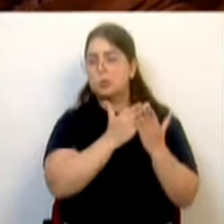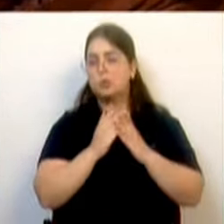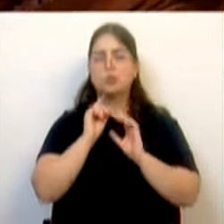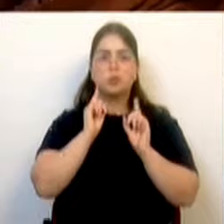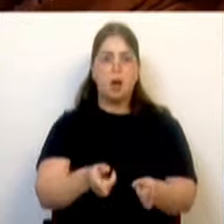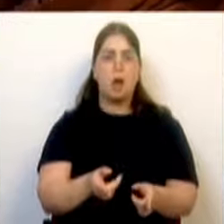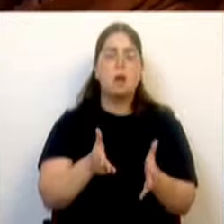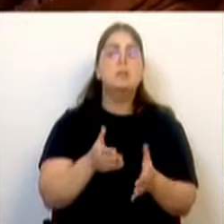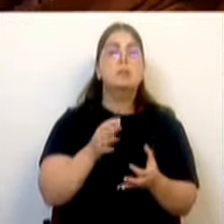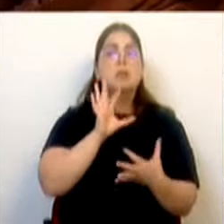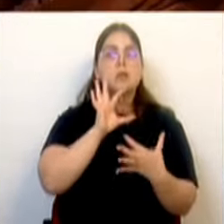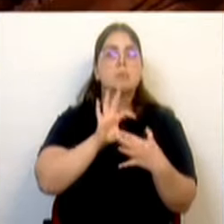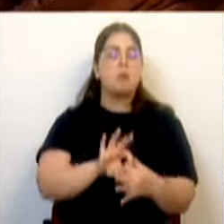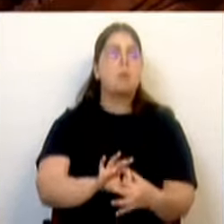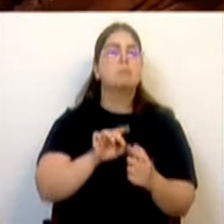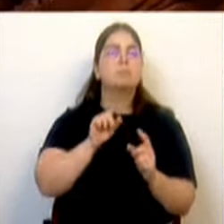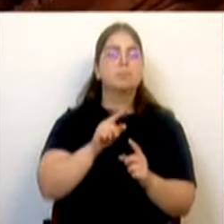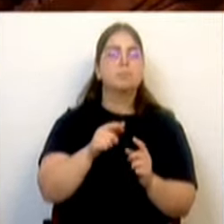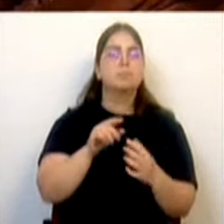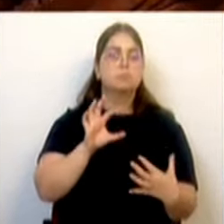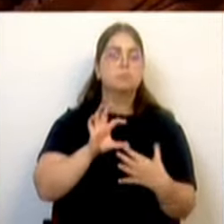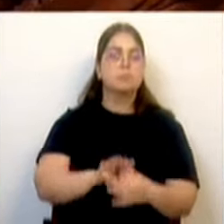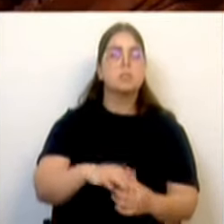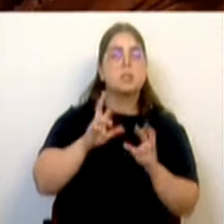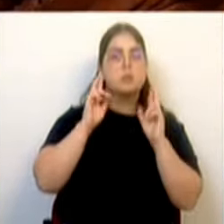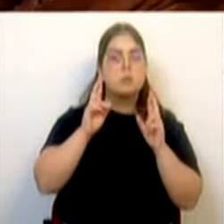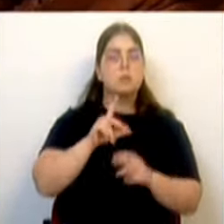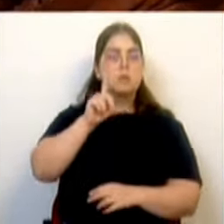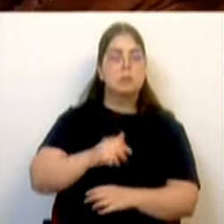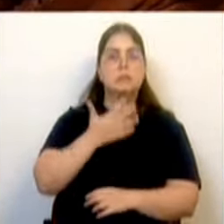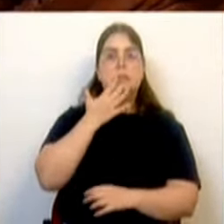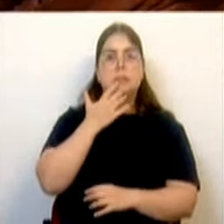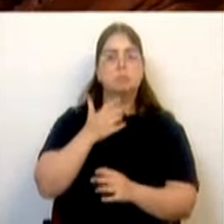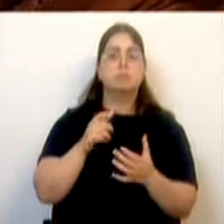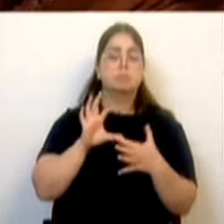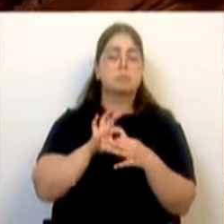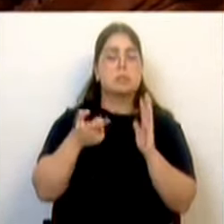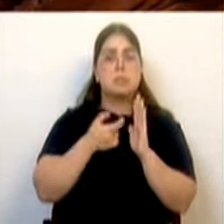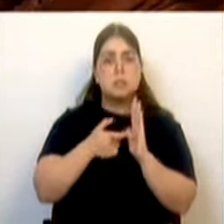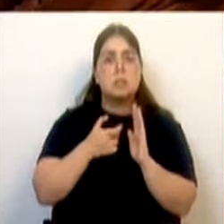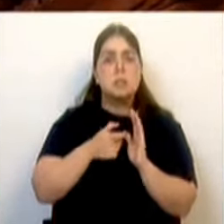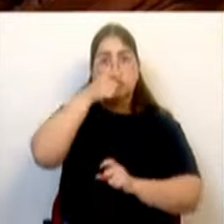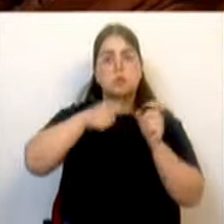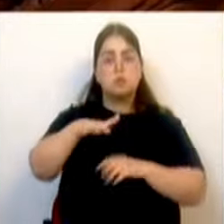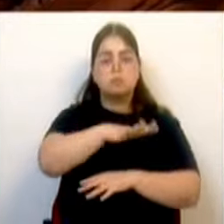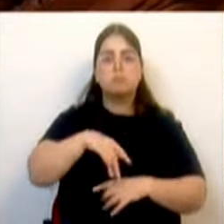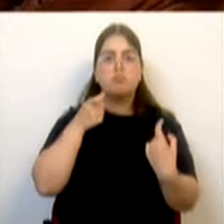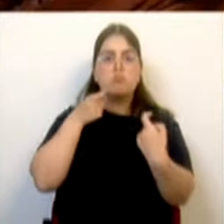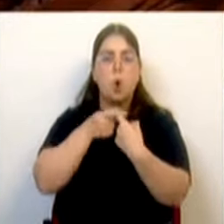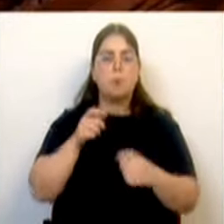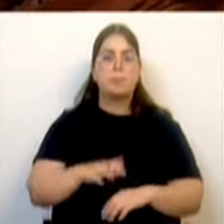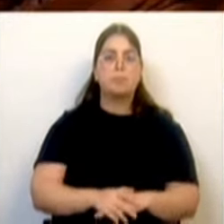encontro das necessidades e expectativas de todos os oestinos. Em pré-campanha, Luís Montenegro referiu